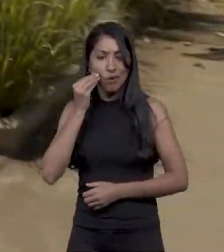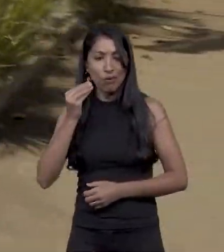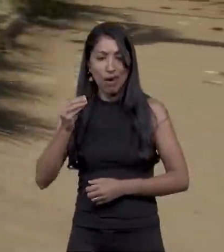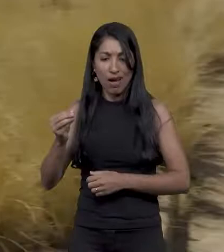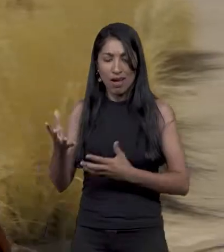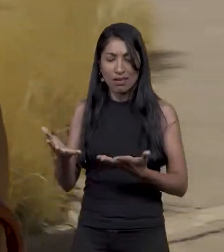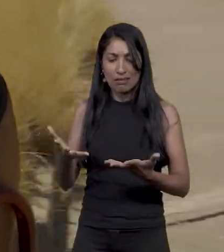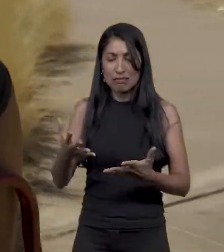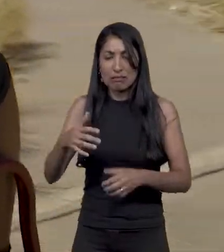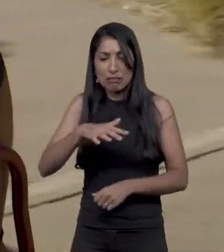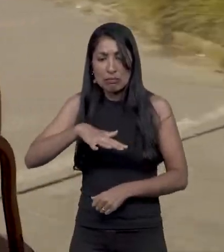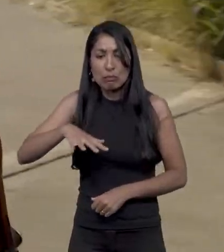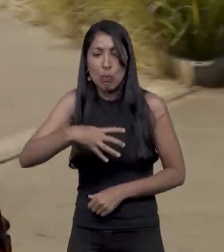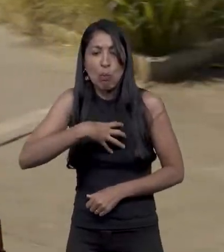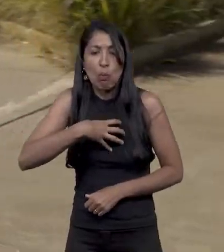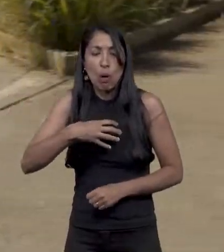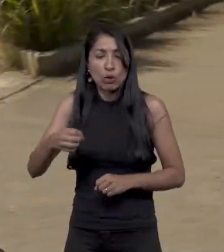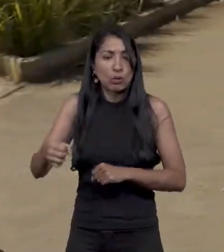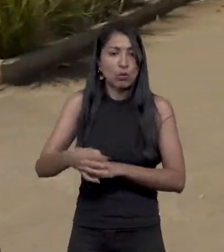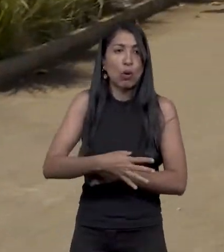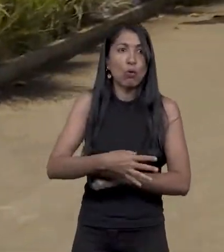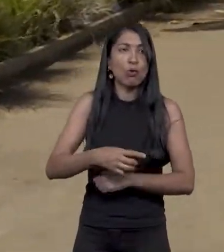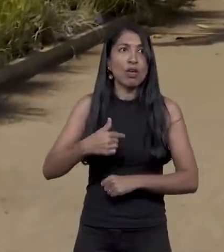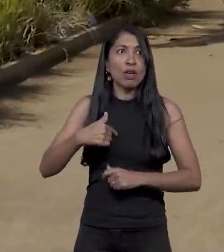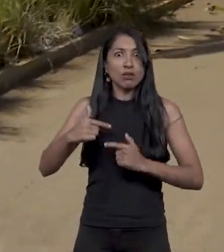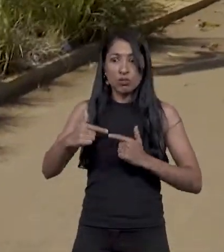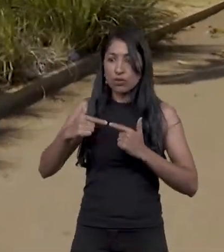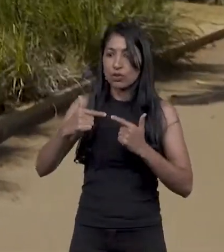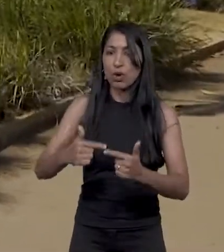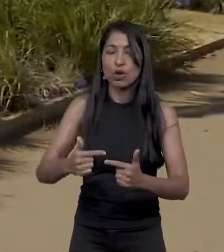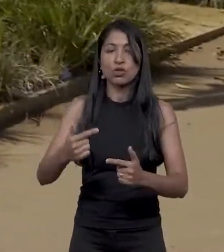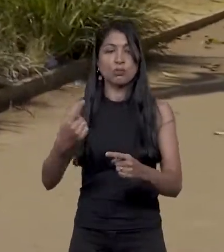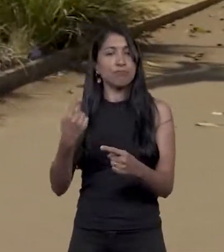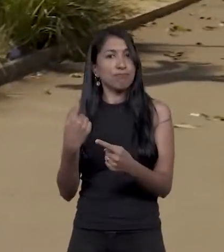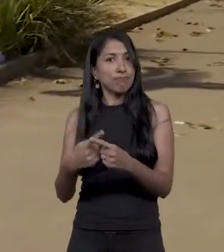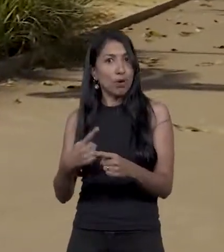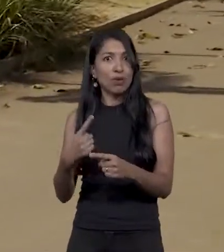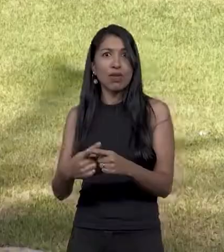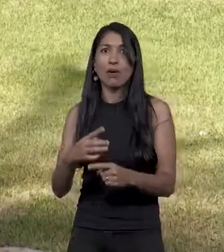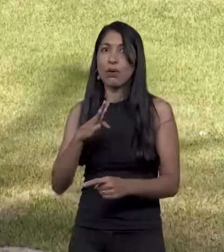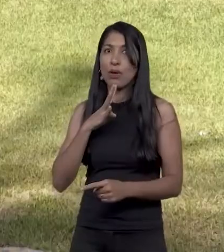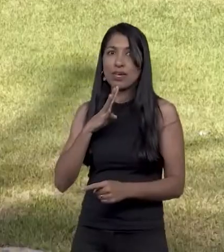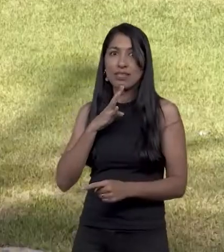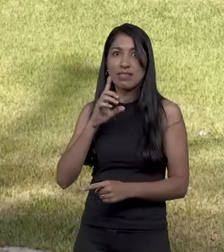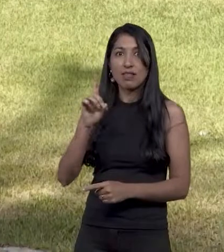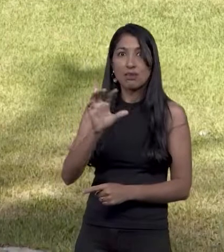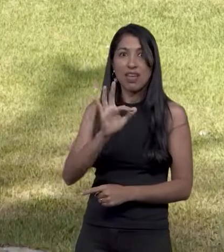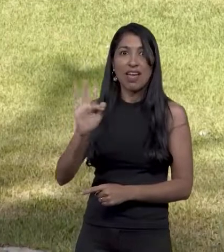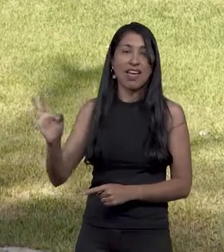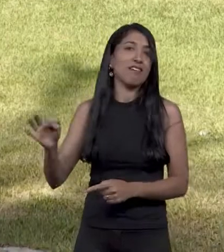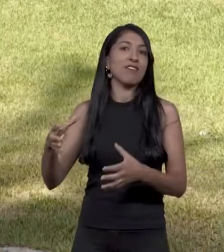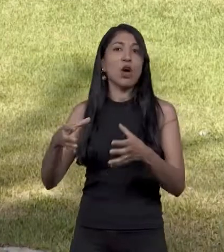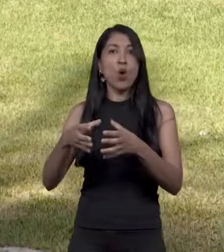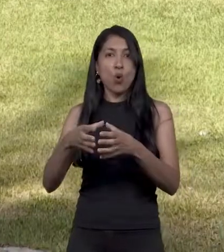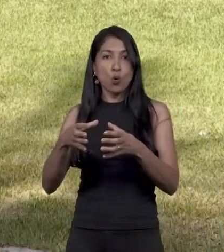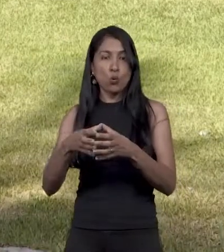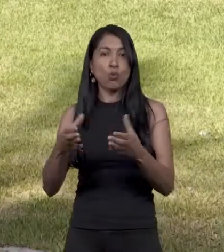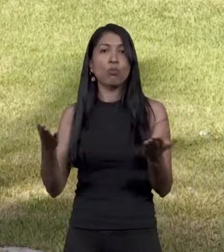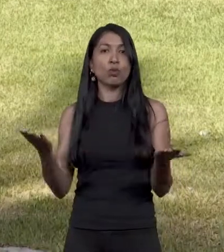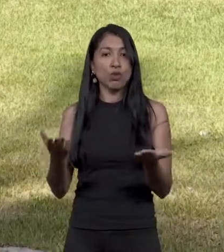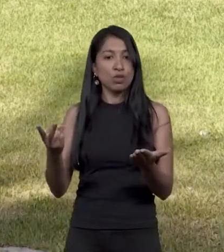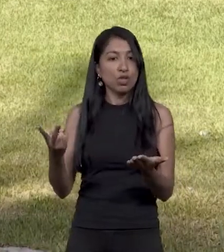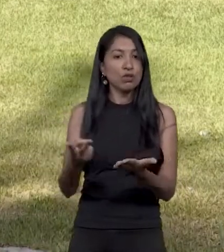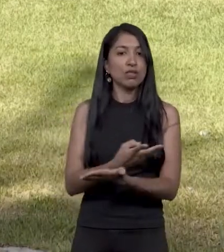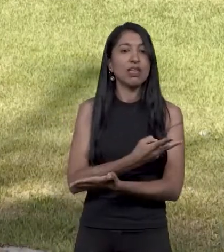cabeça, eu tive a grande sorte de ter conhecido a coordenação da pessoa com deficiência aqui no Distrito Federal, que funciona